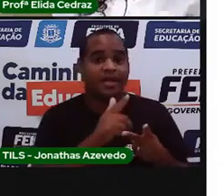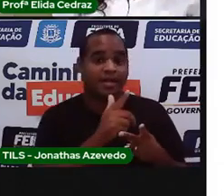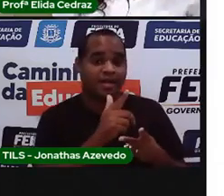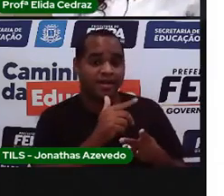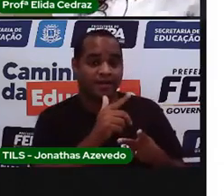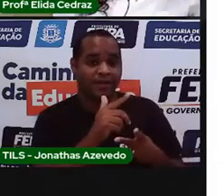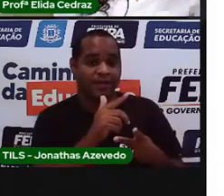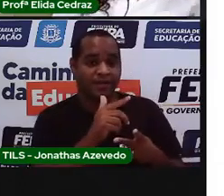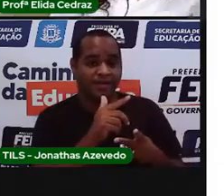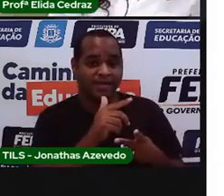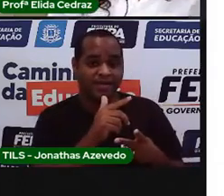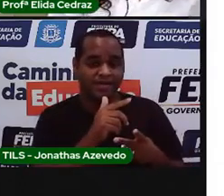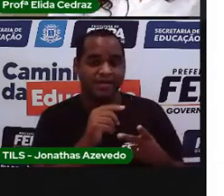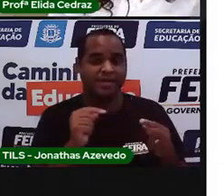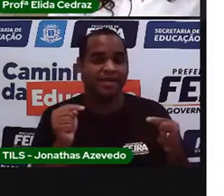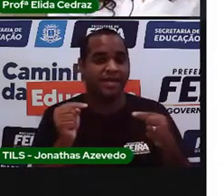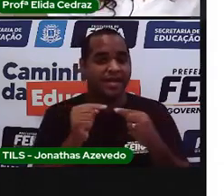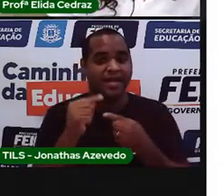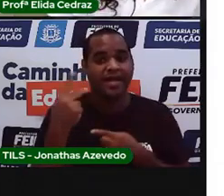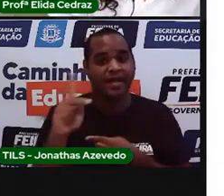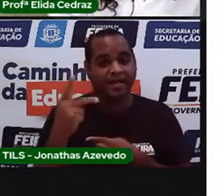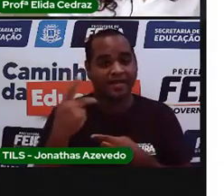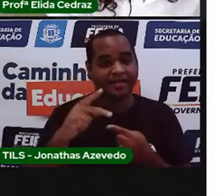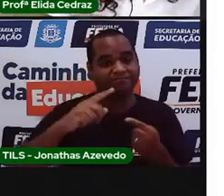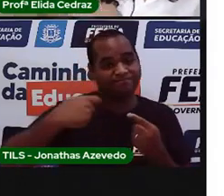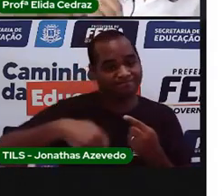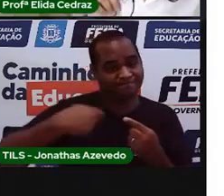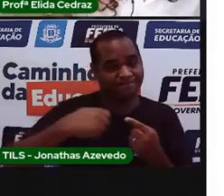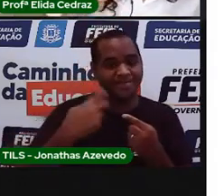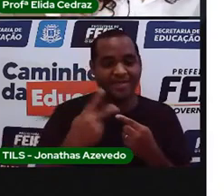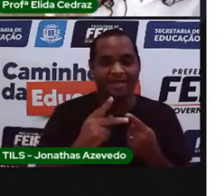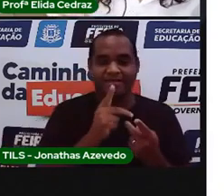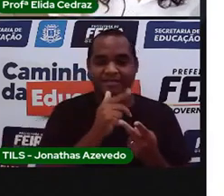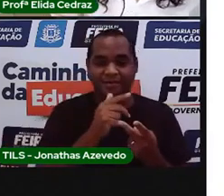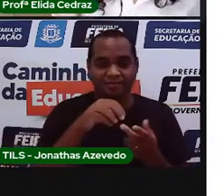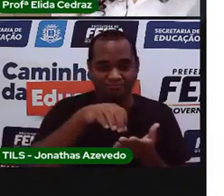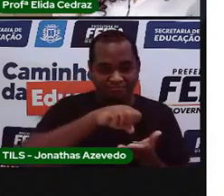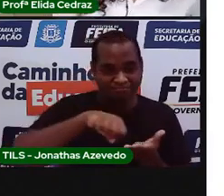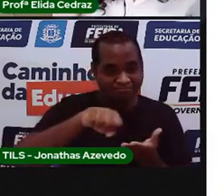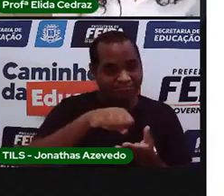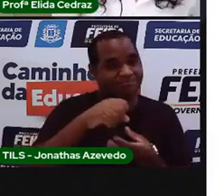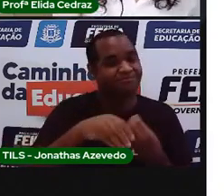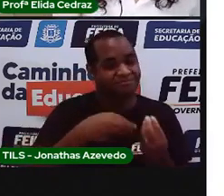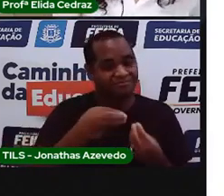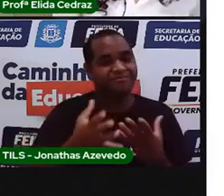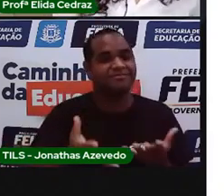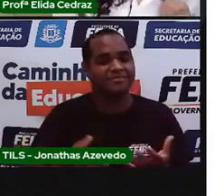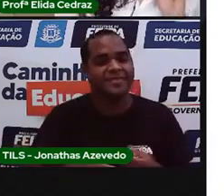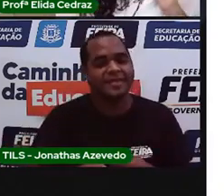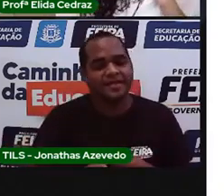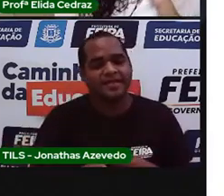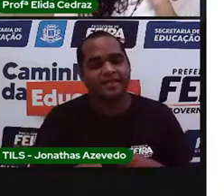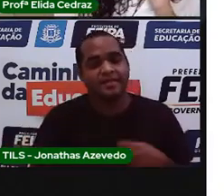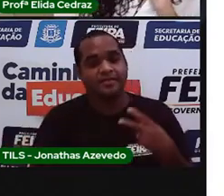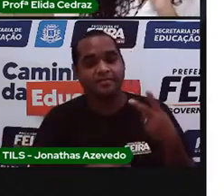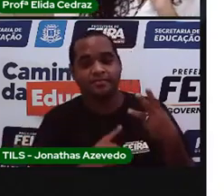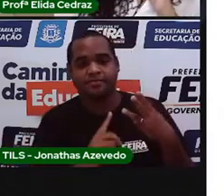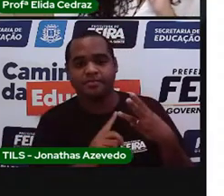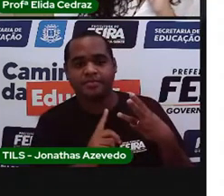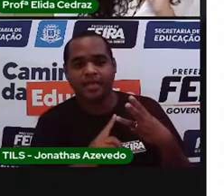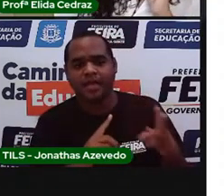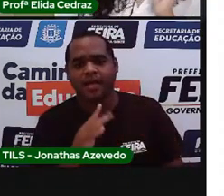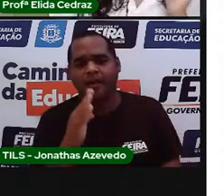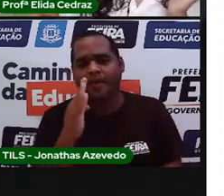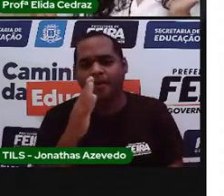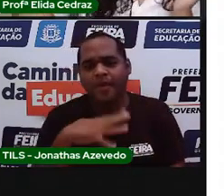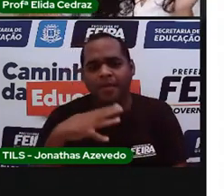Isso. O detergente também está na forma líquida. Muito bem. E a pimenta